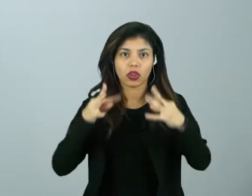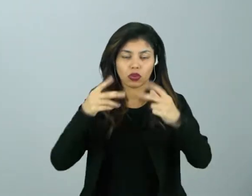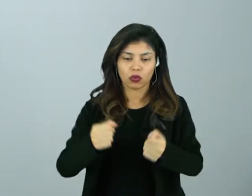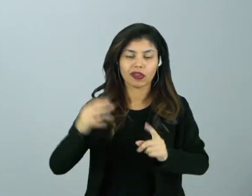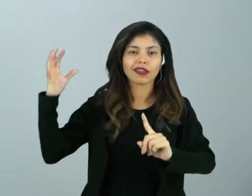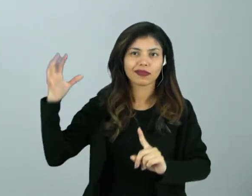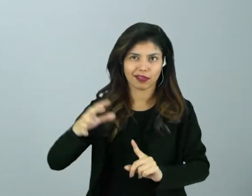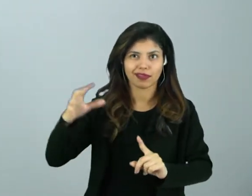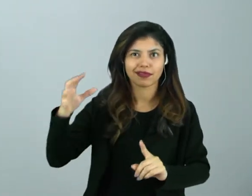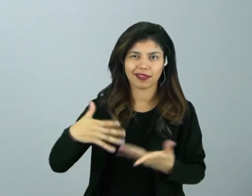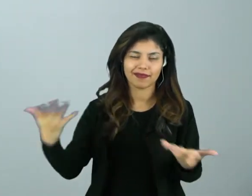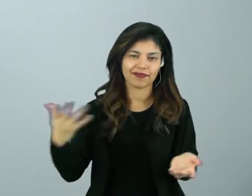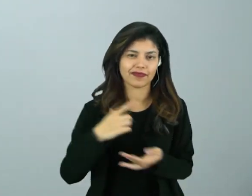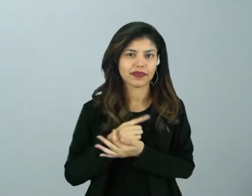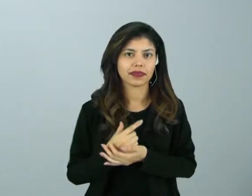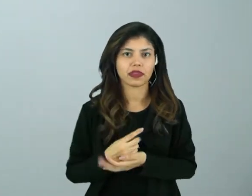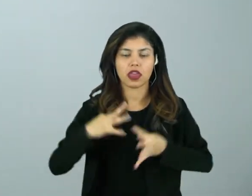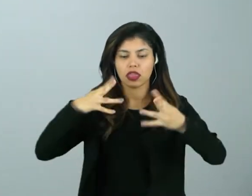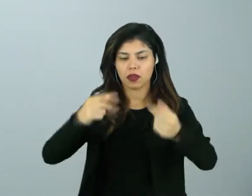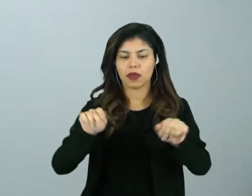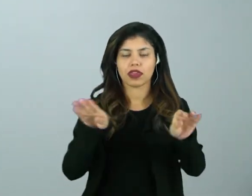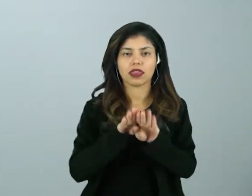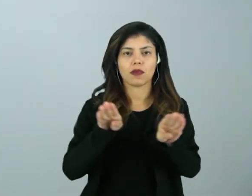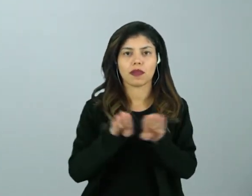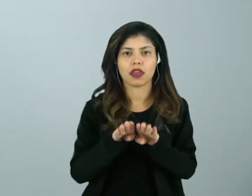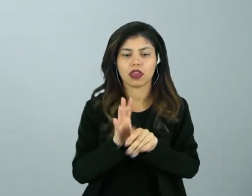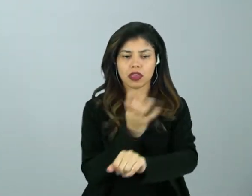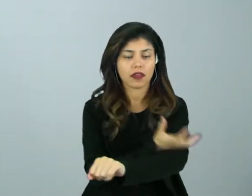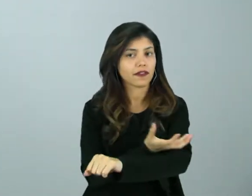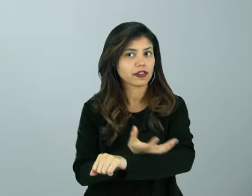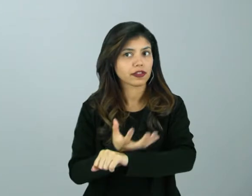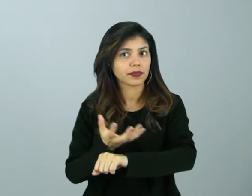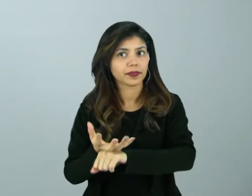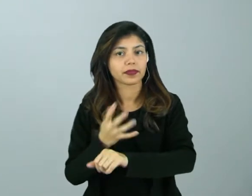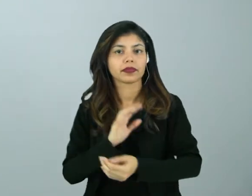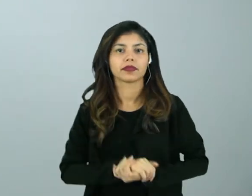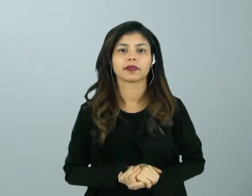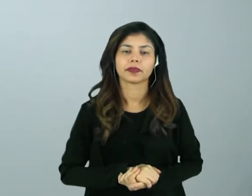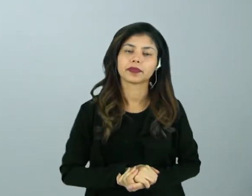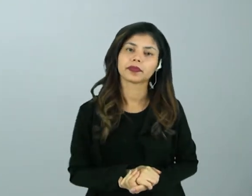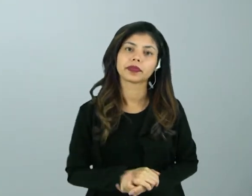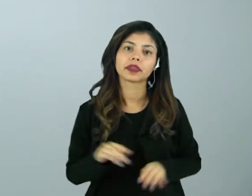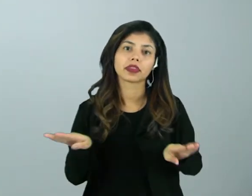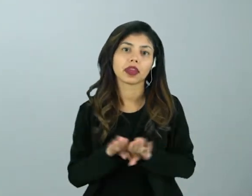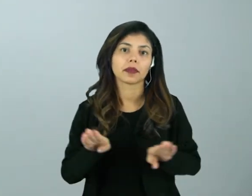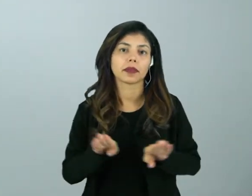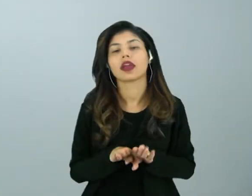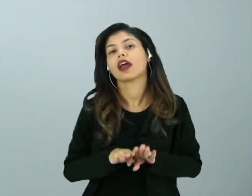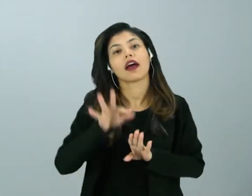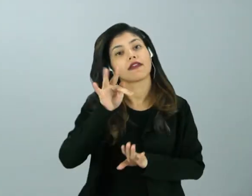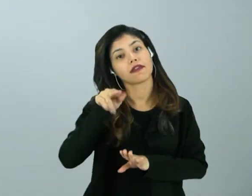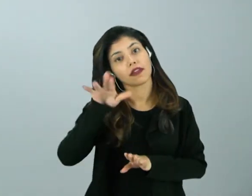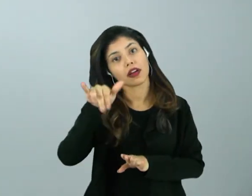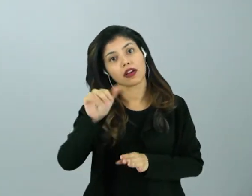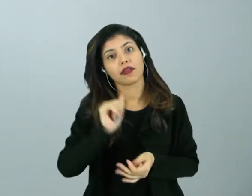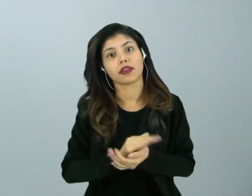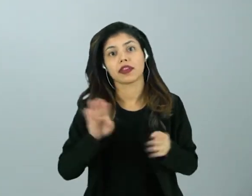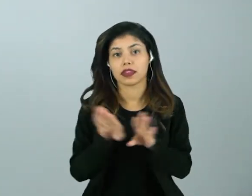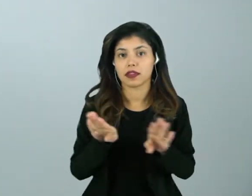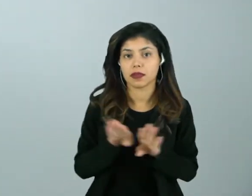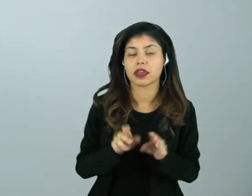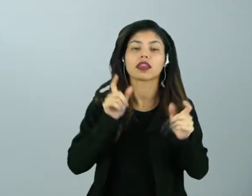influencia esse regime de água também no tipo de vegetação, o tipo de fauna que tem no lugar. Então,